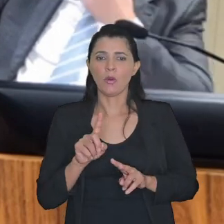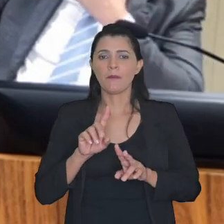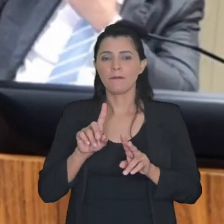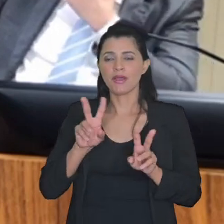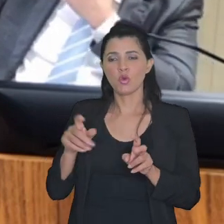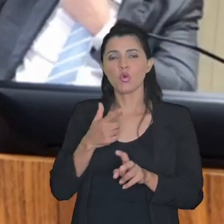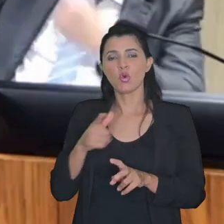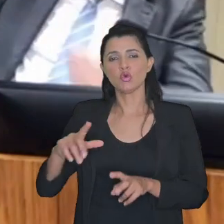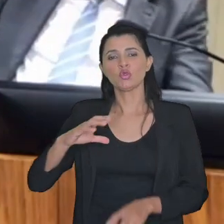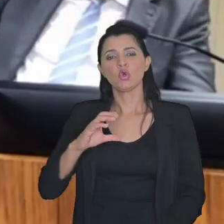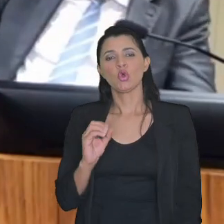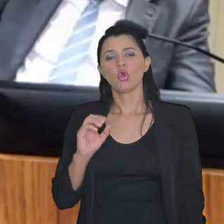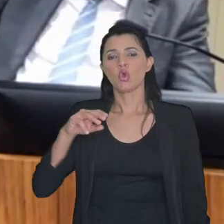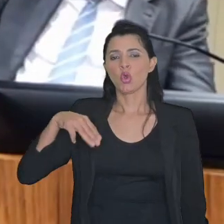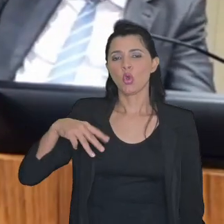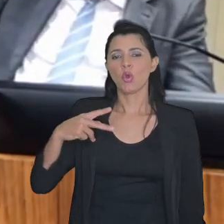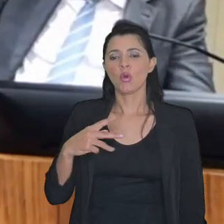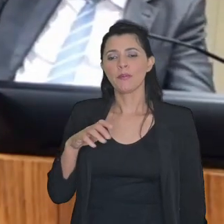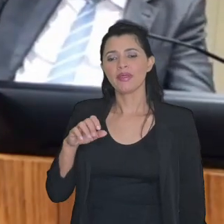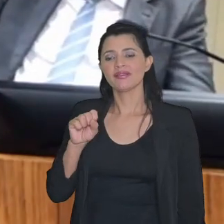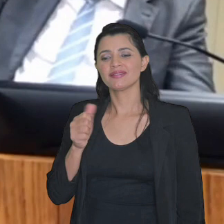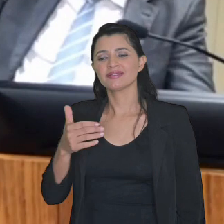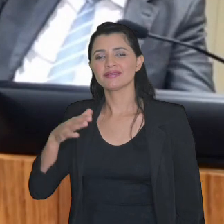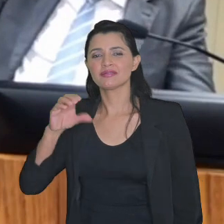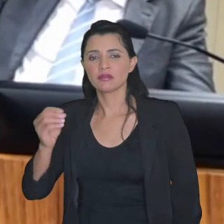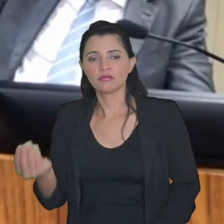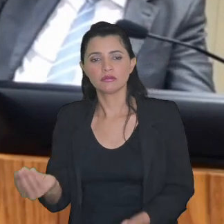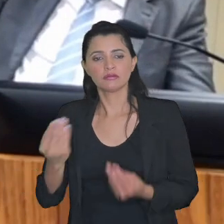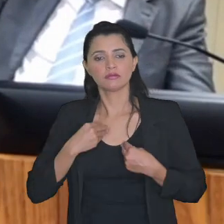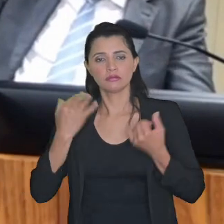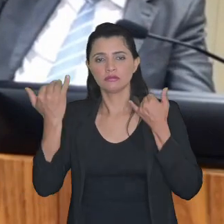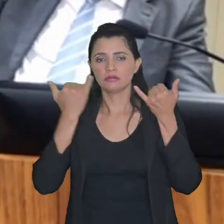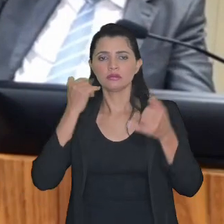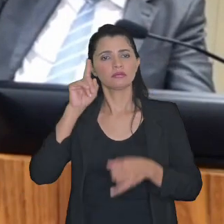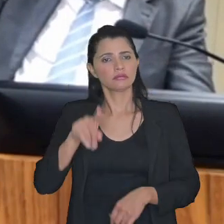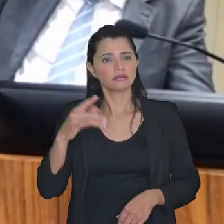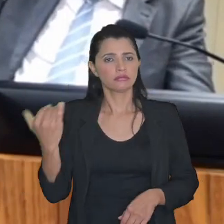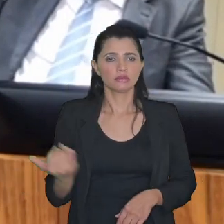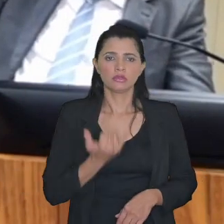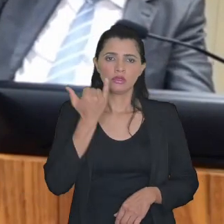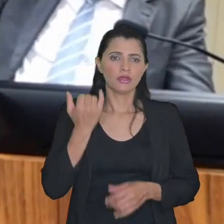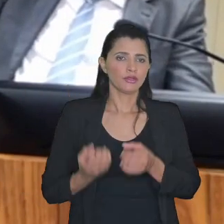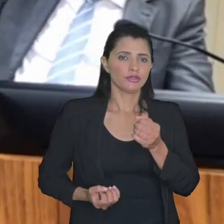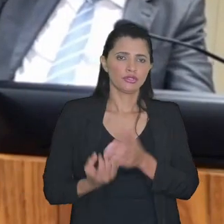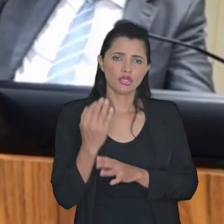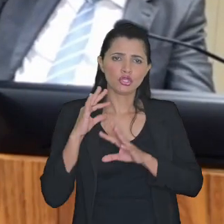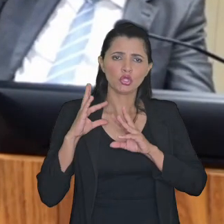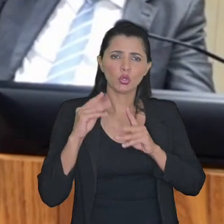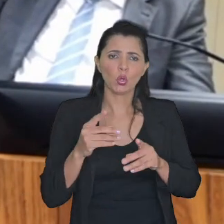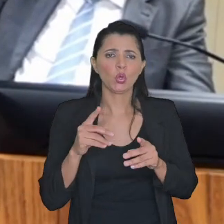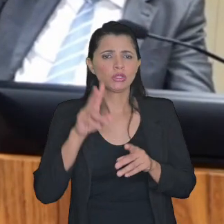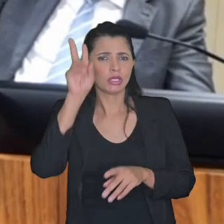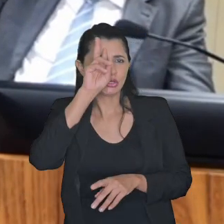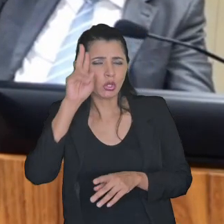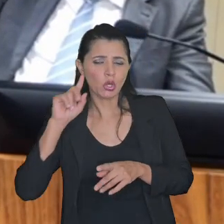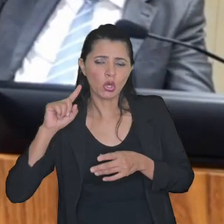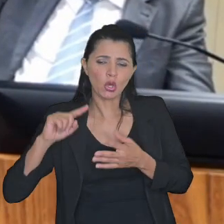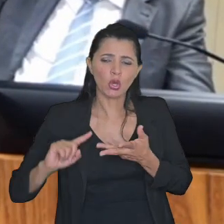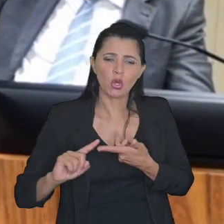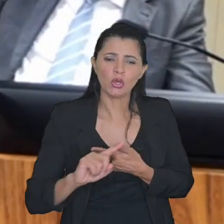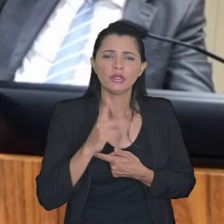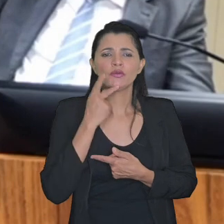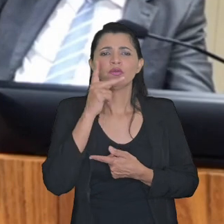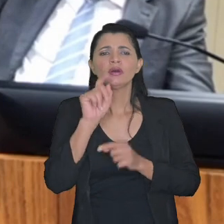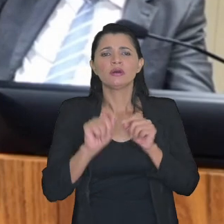compensação que nos dá informações muito importantes muito valiosas nós não construímos toda a história da compensação no